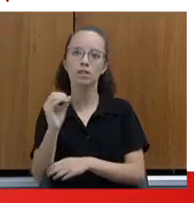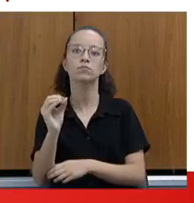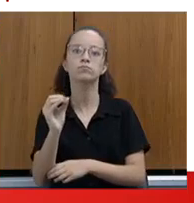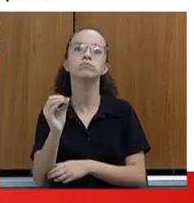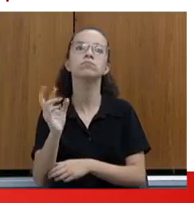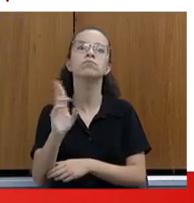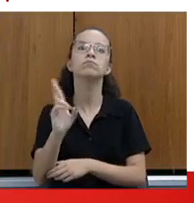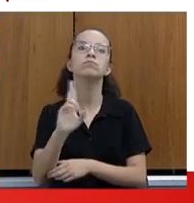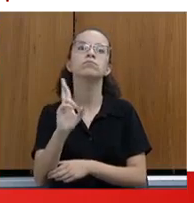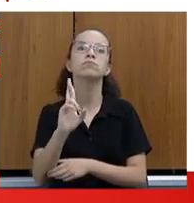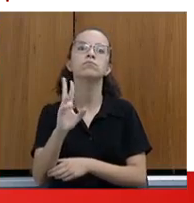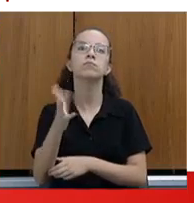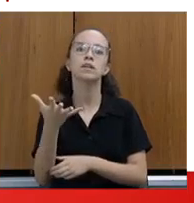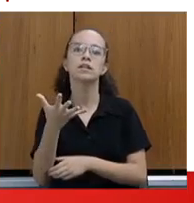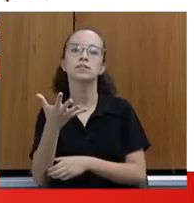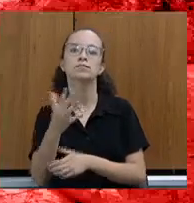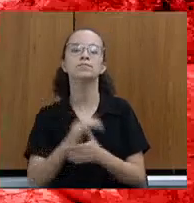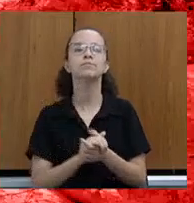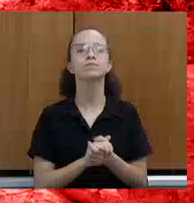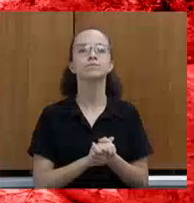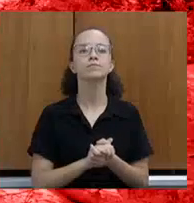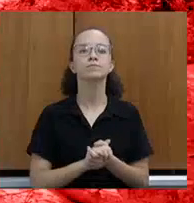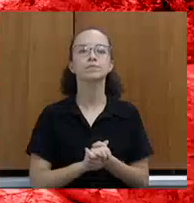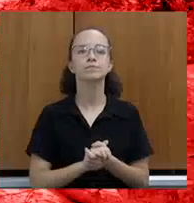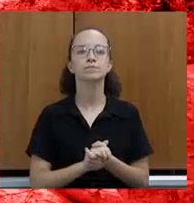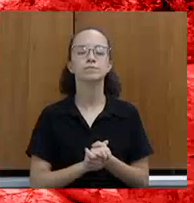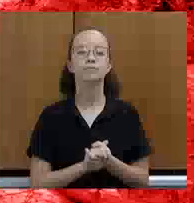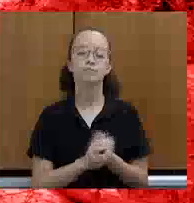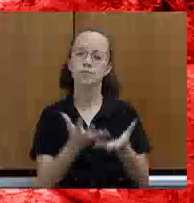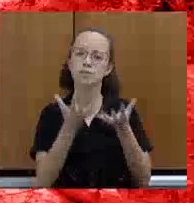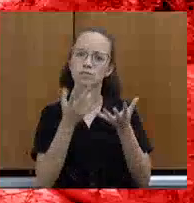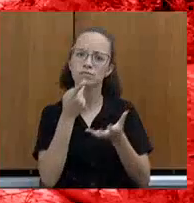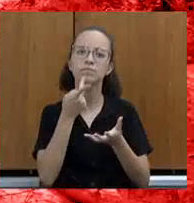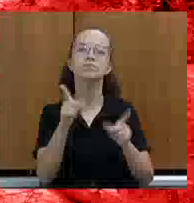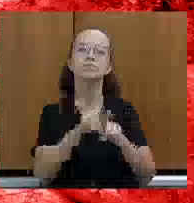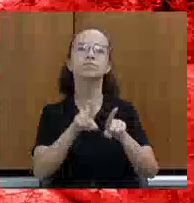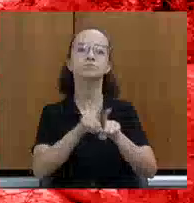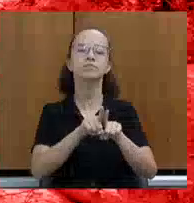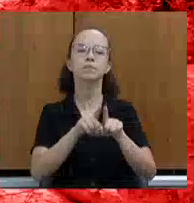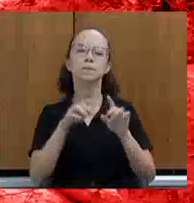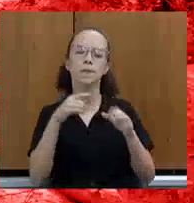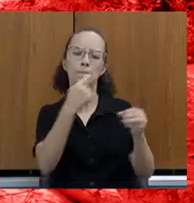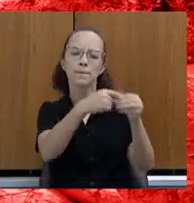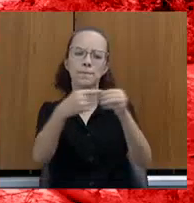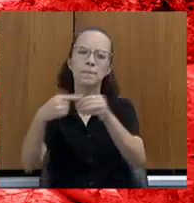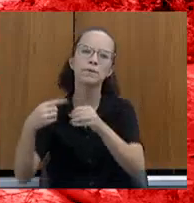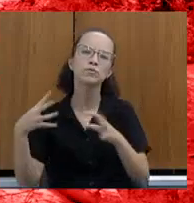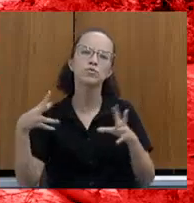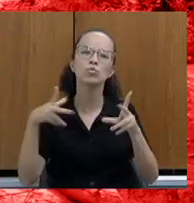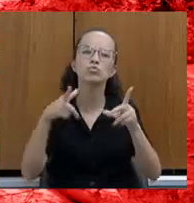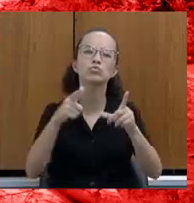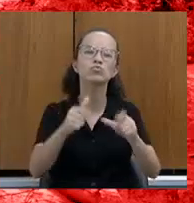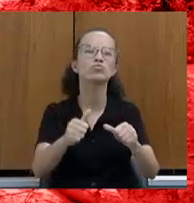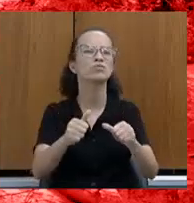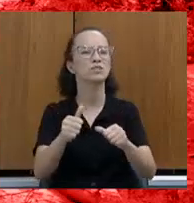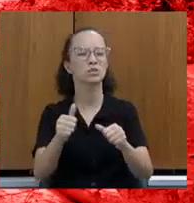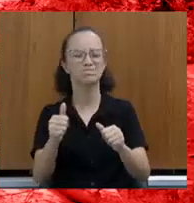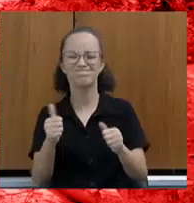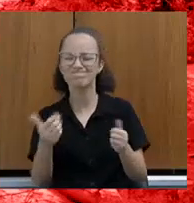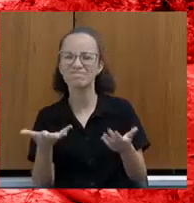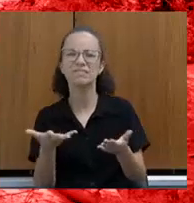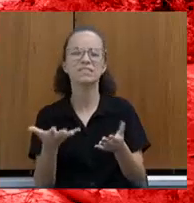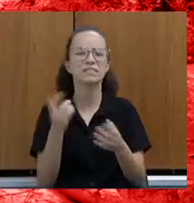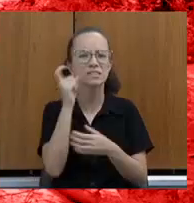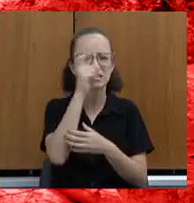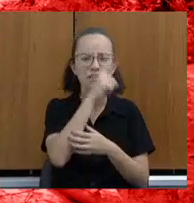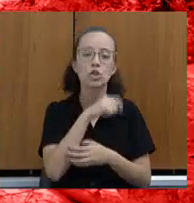18 milhões a mais. Por favor. E eu queria também falar que todos os municípios que estão em calamidade, nós